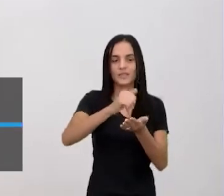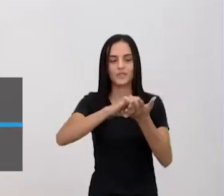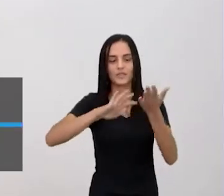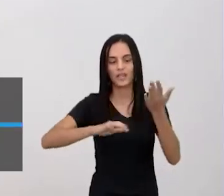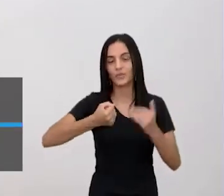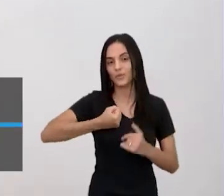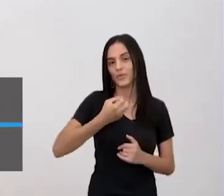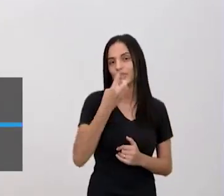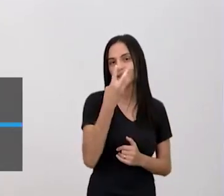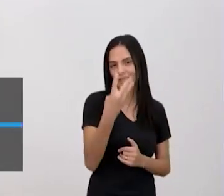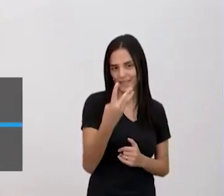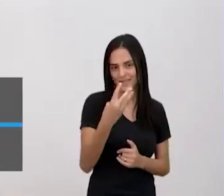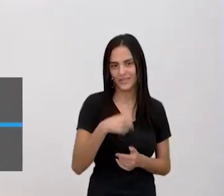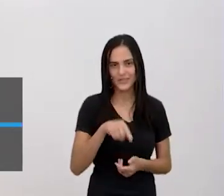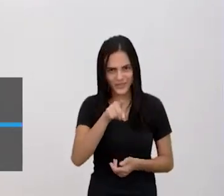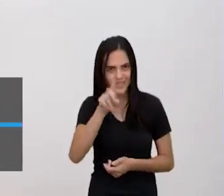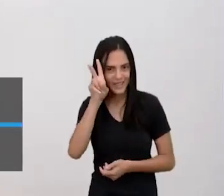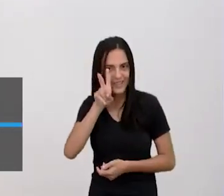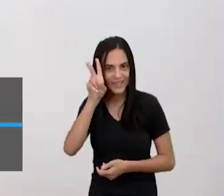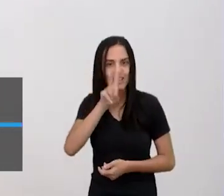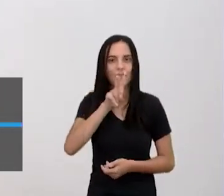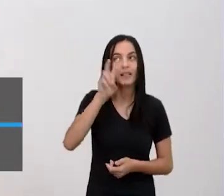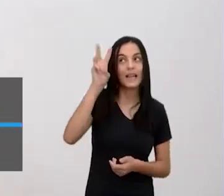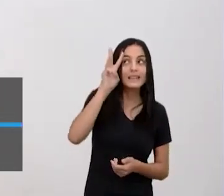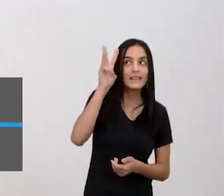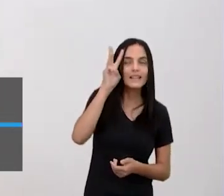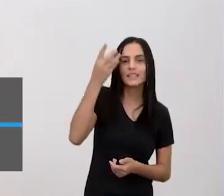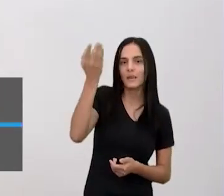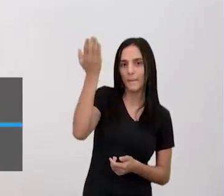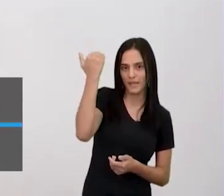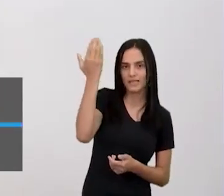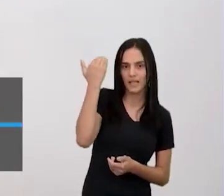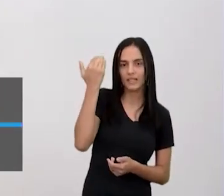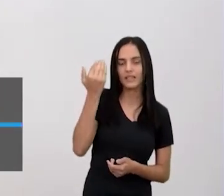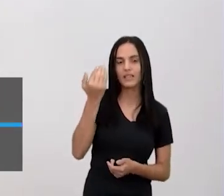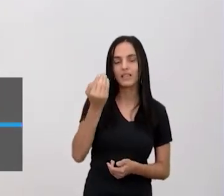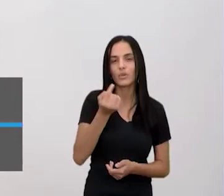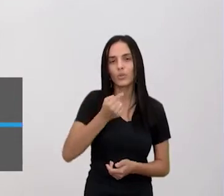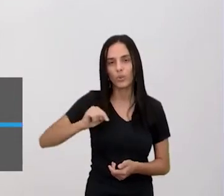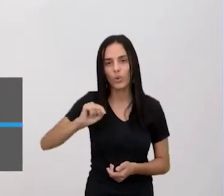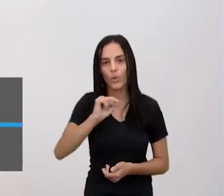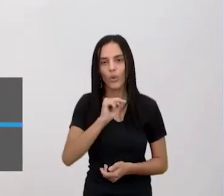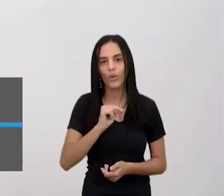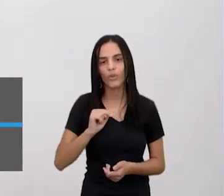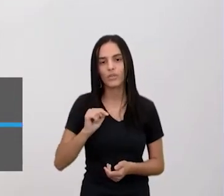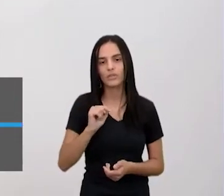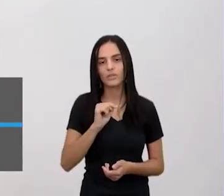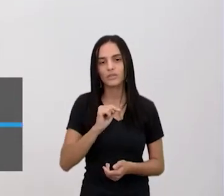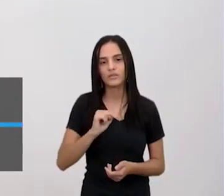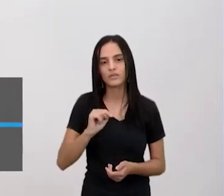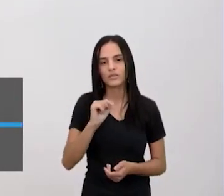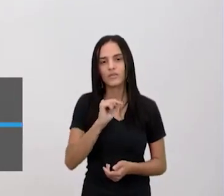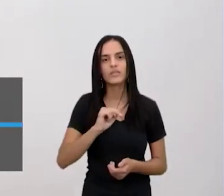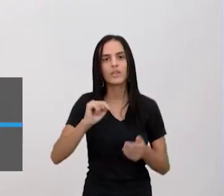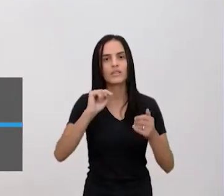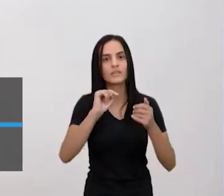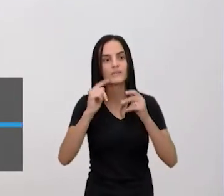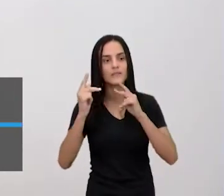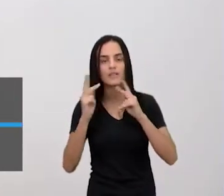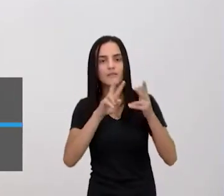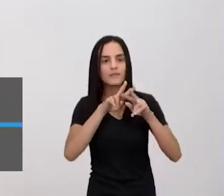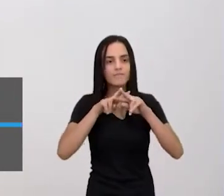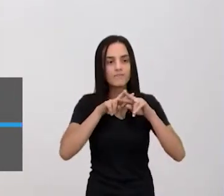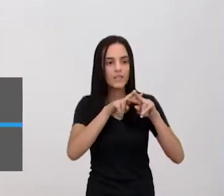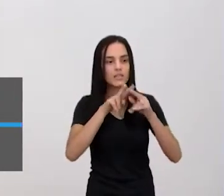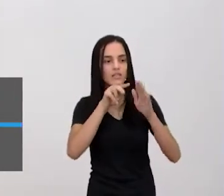e você lembra Mauro, na terça-feira passada, que nós revisitamos